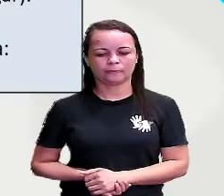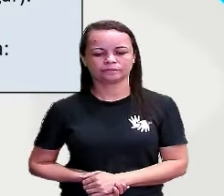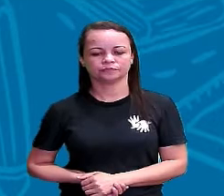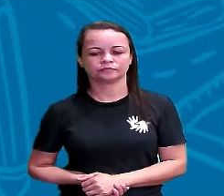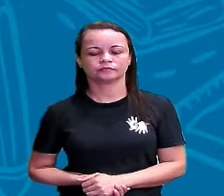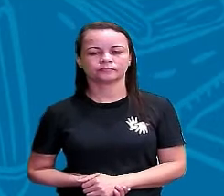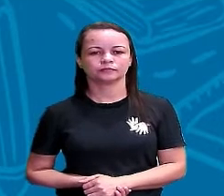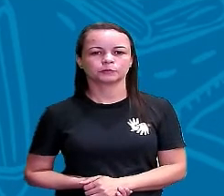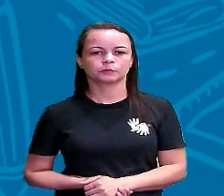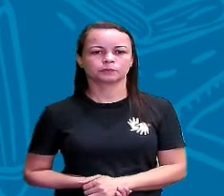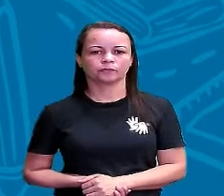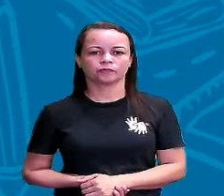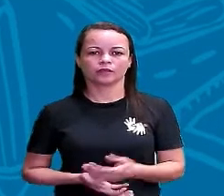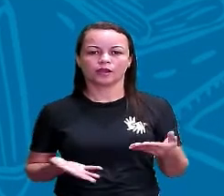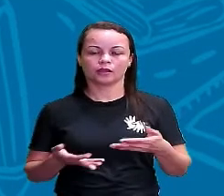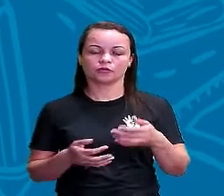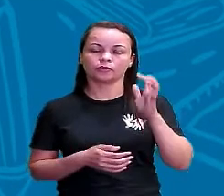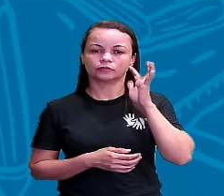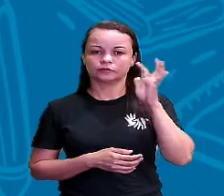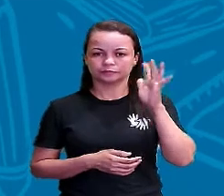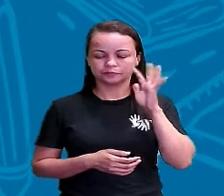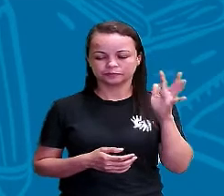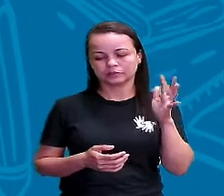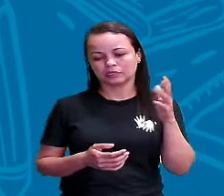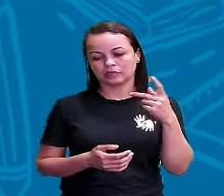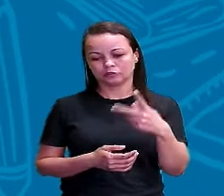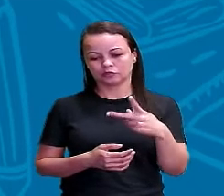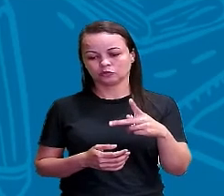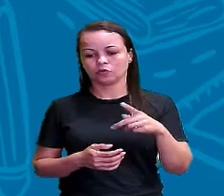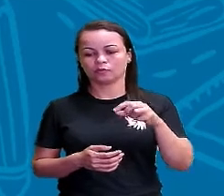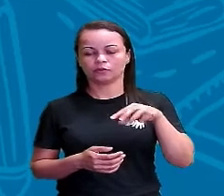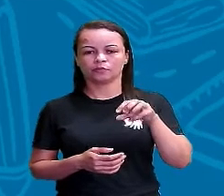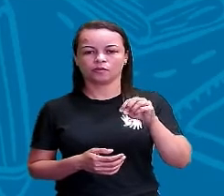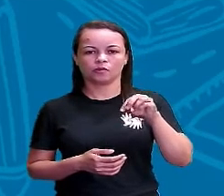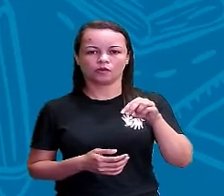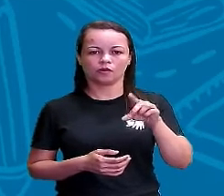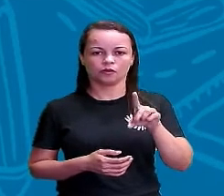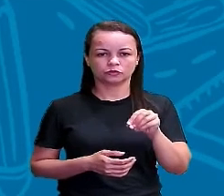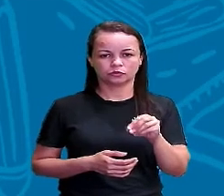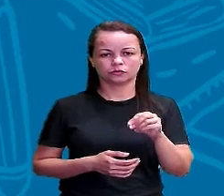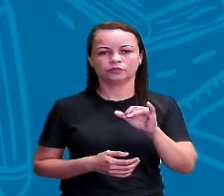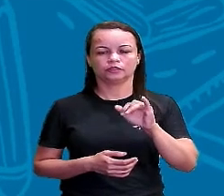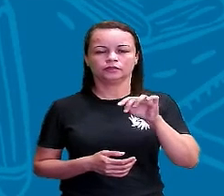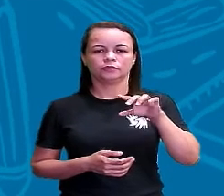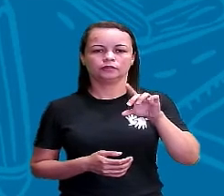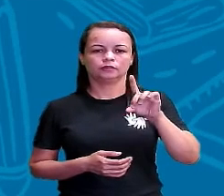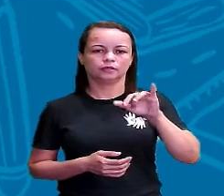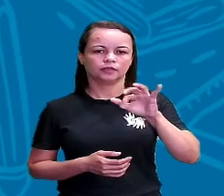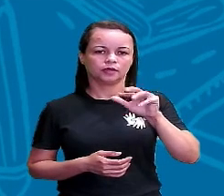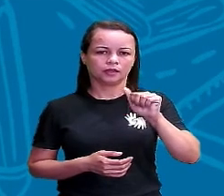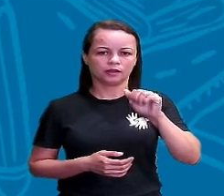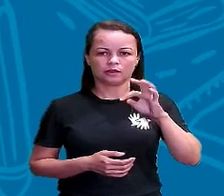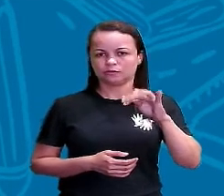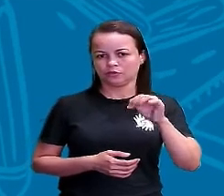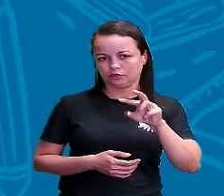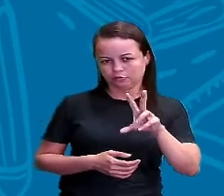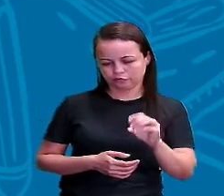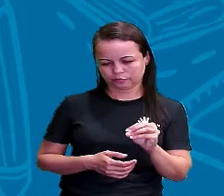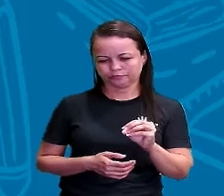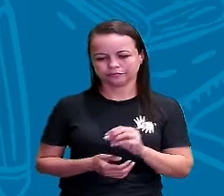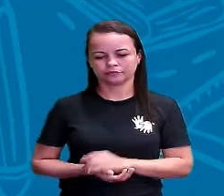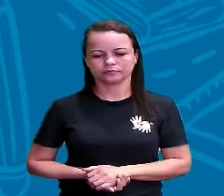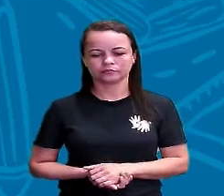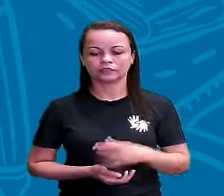Então, vamos aqui refletir um pouco sobre o modo indicativo, né? Que eu tinha falado no slide anterior. Então, temos o